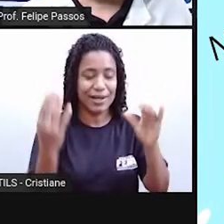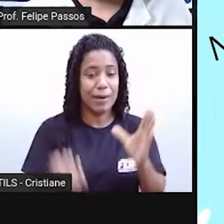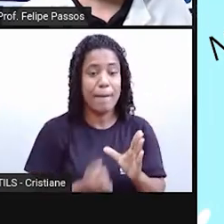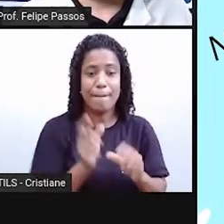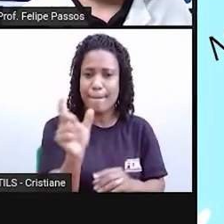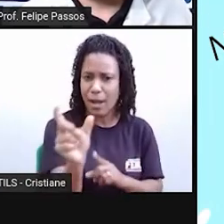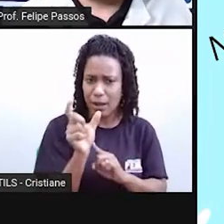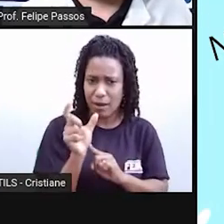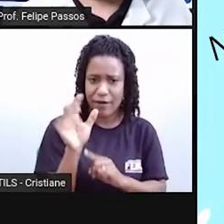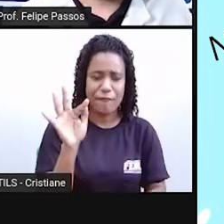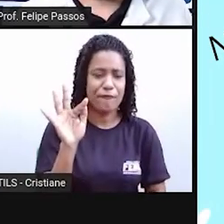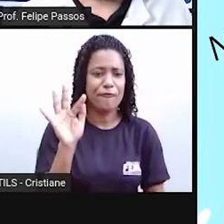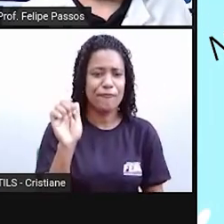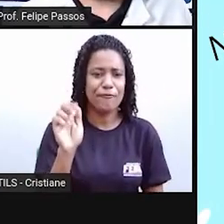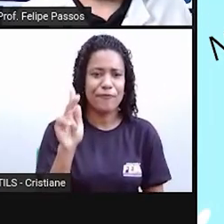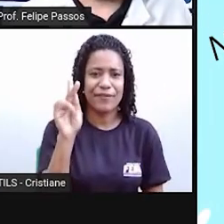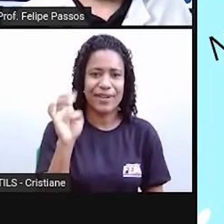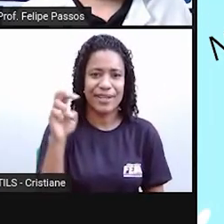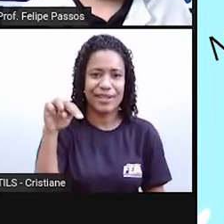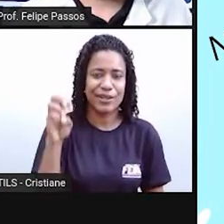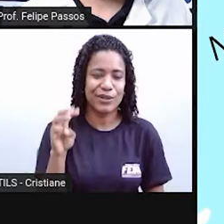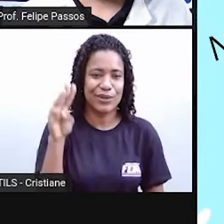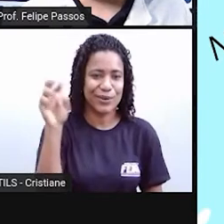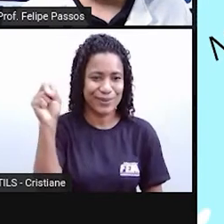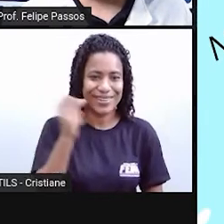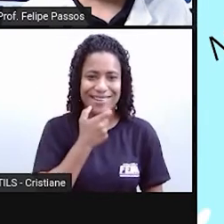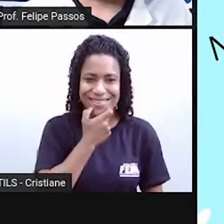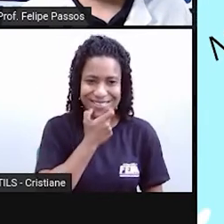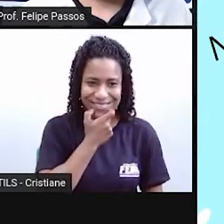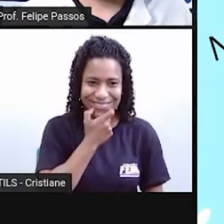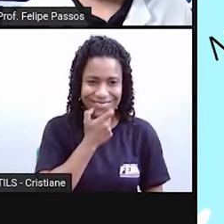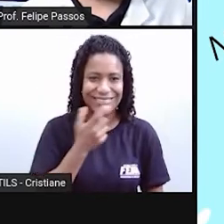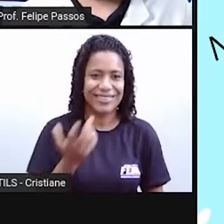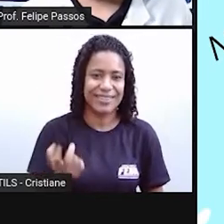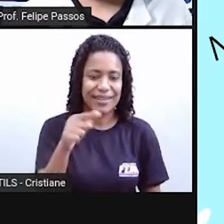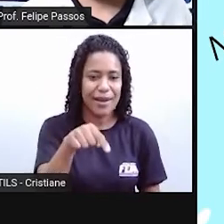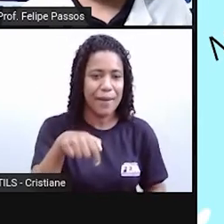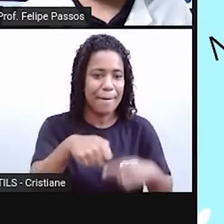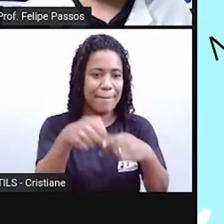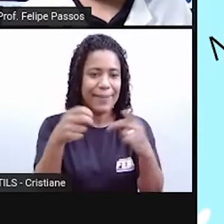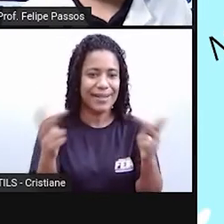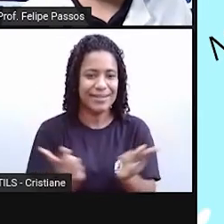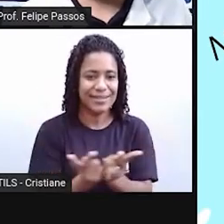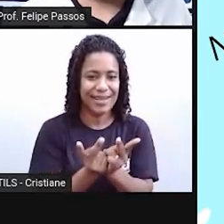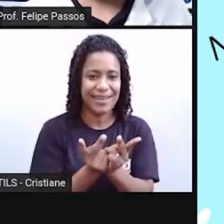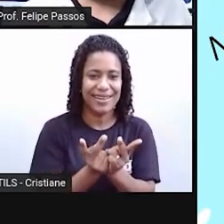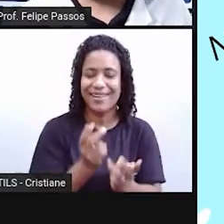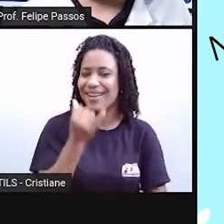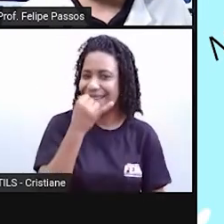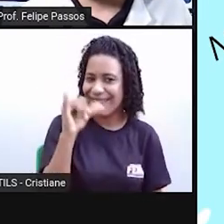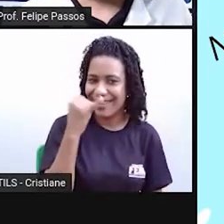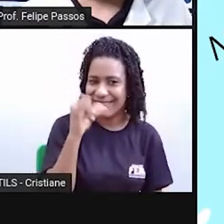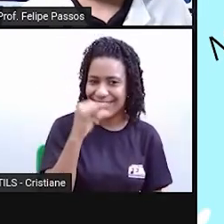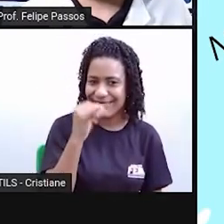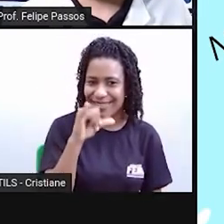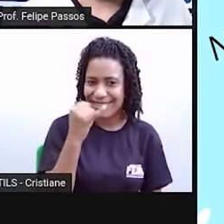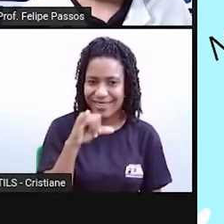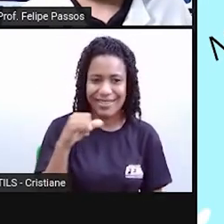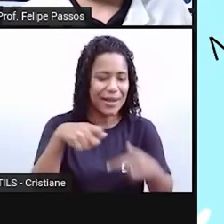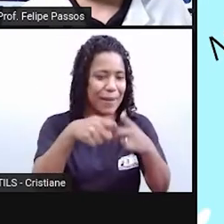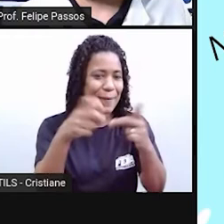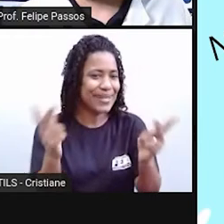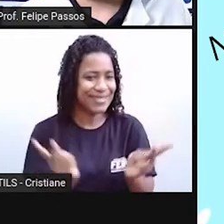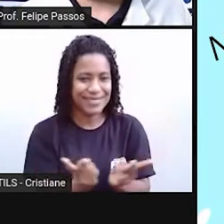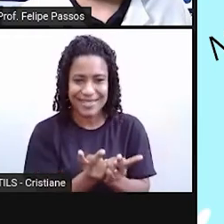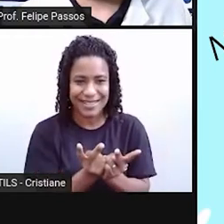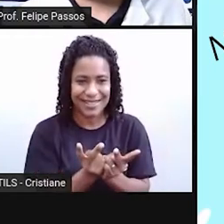bastante. Pizza é uma palavra italiana e a gente não mudou, nem a grafia, nem a forma de falar. A gente fala pizza,